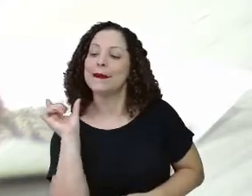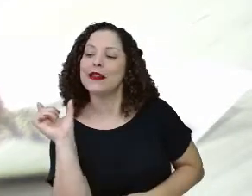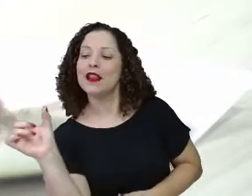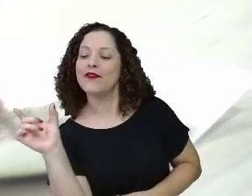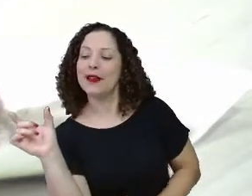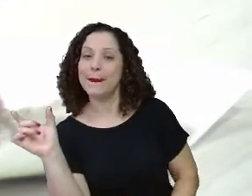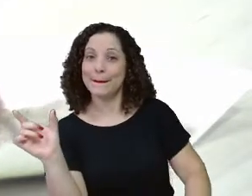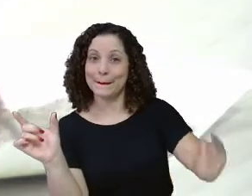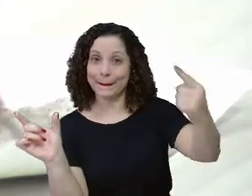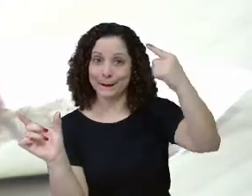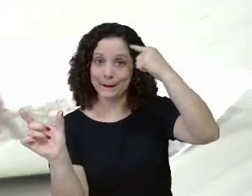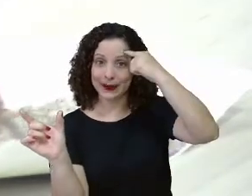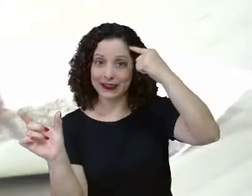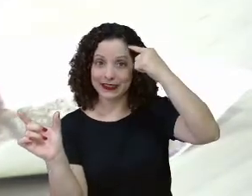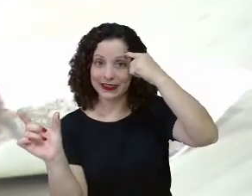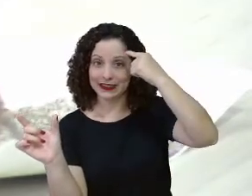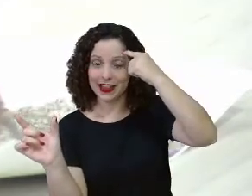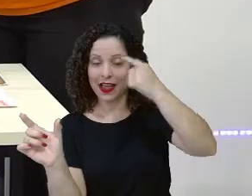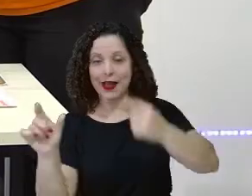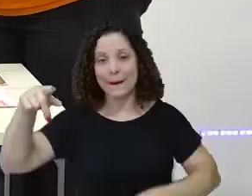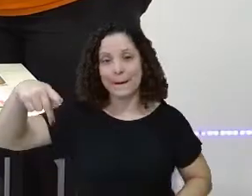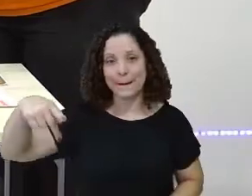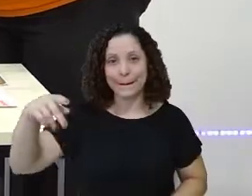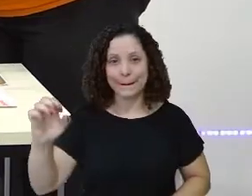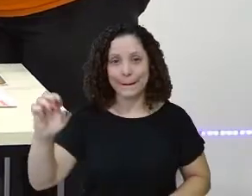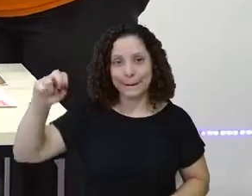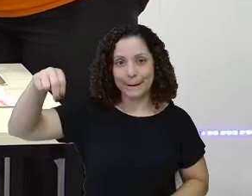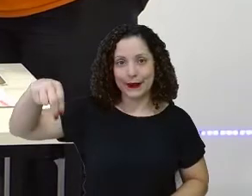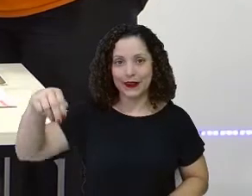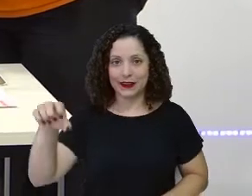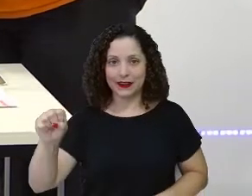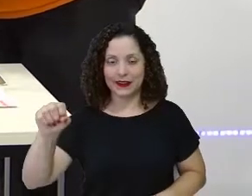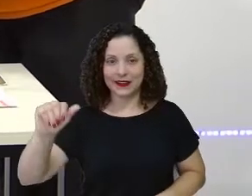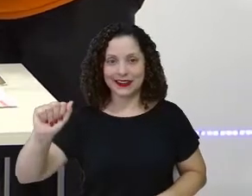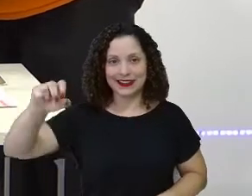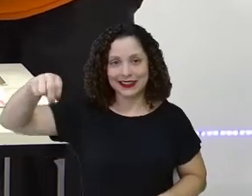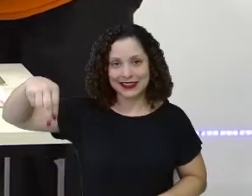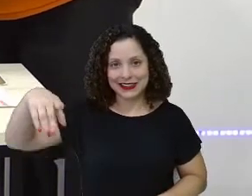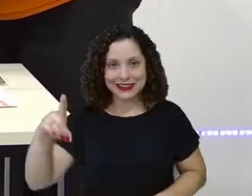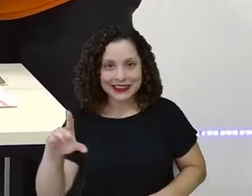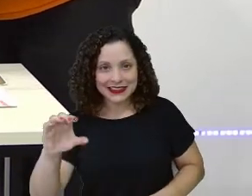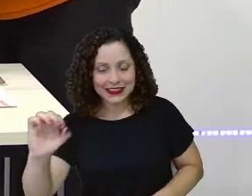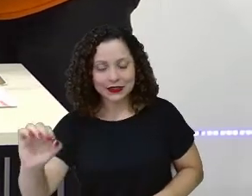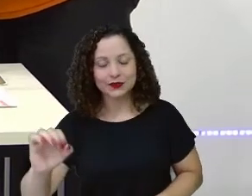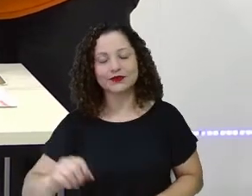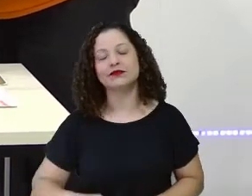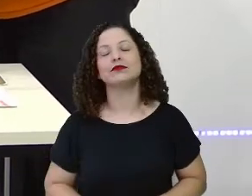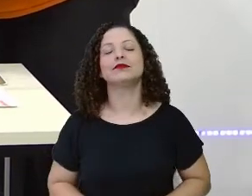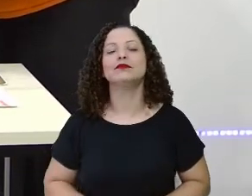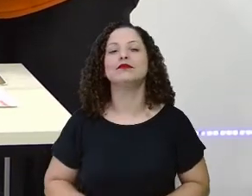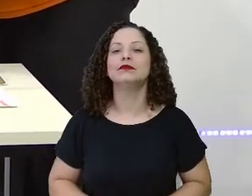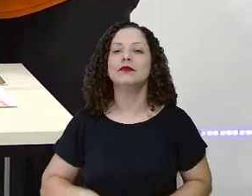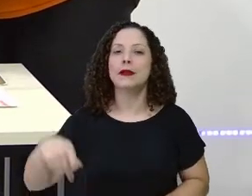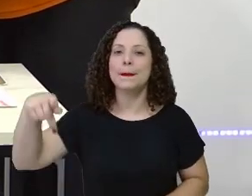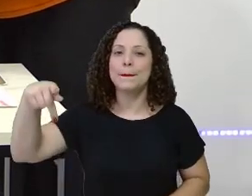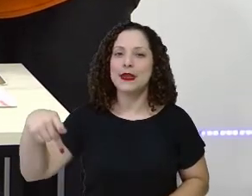pensando? Vamos puxar! Quer puxar a letrinha, o nome? Hum! Depois do P vem o E?